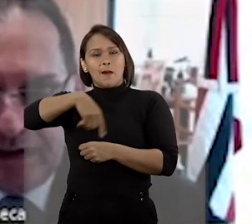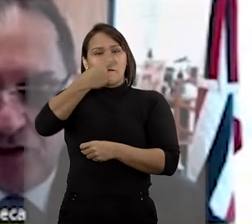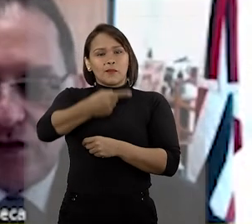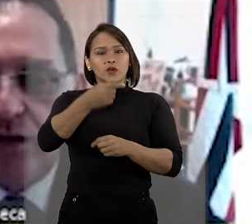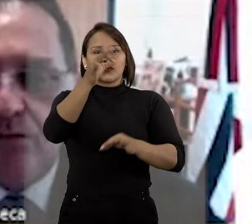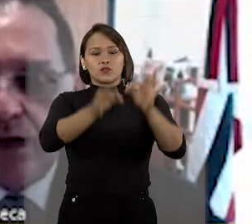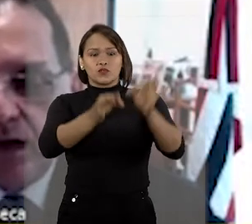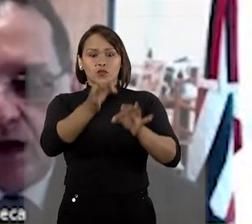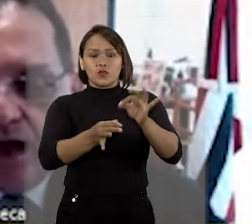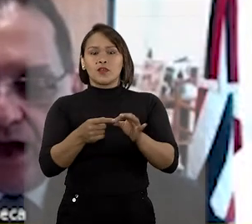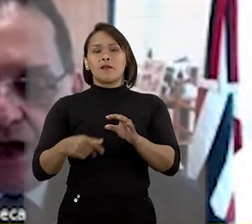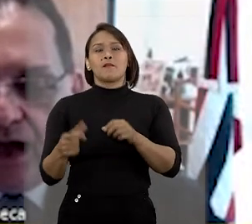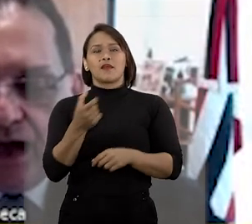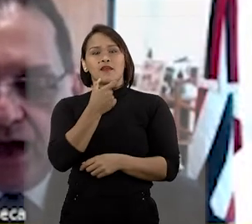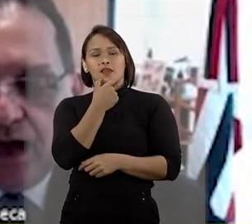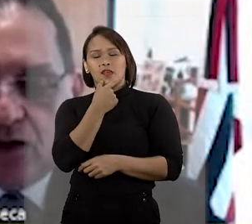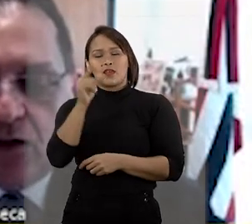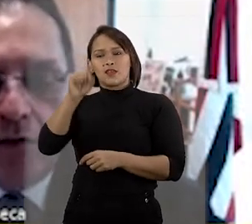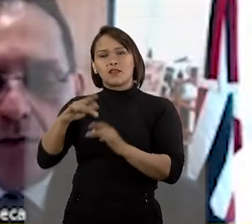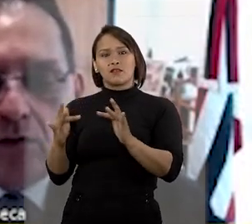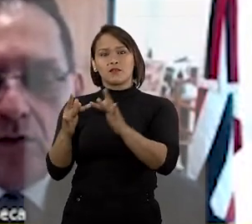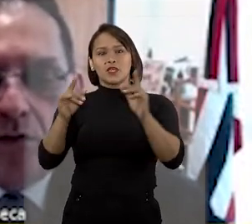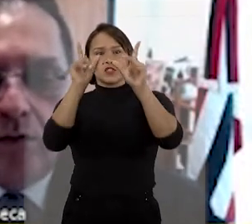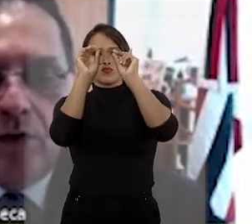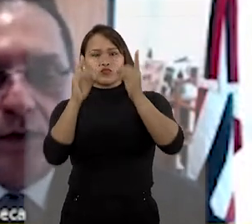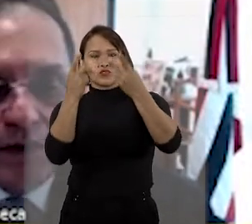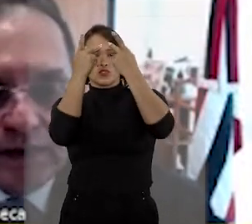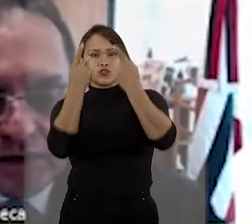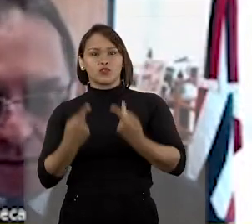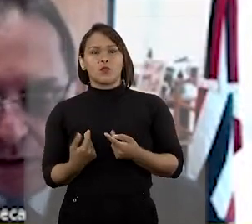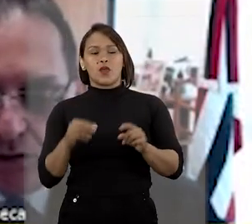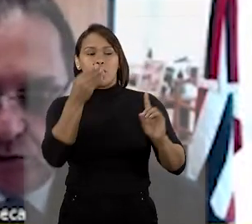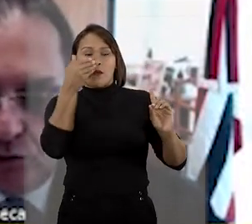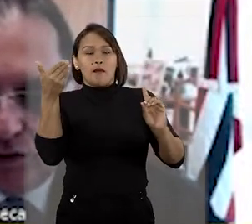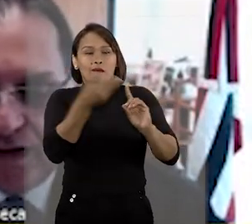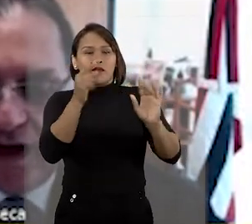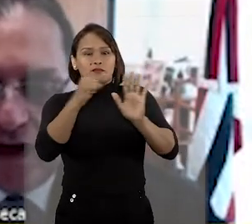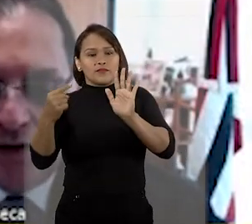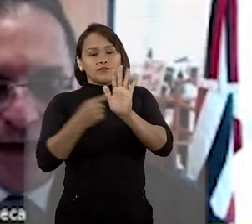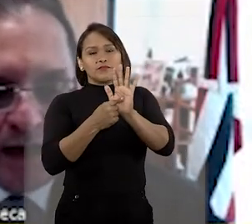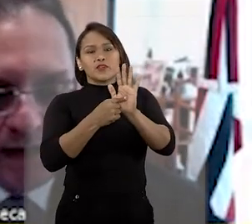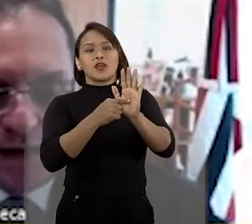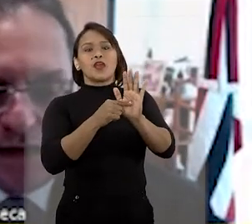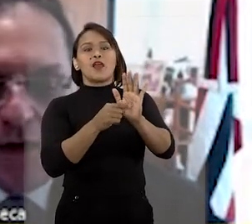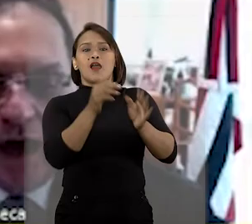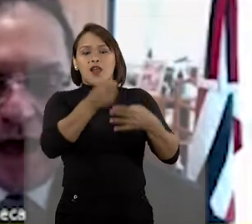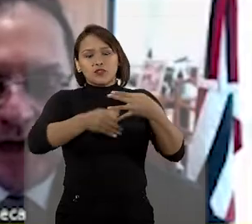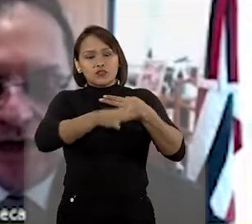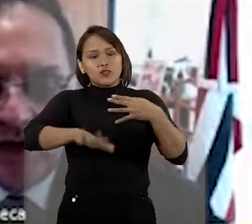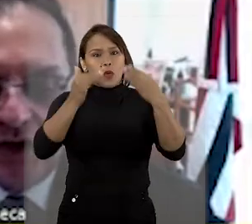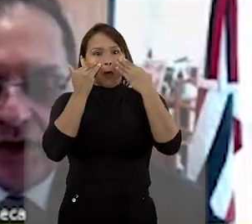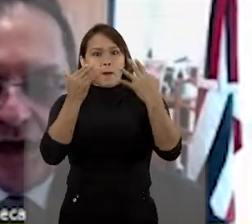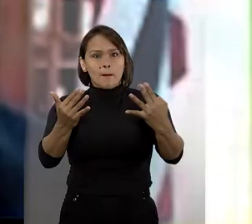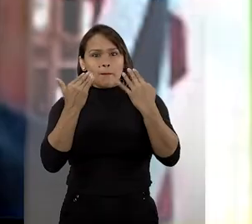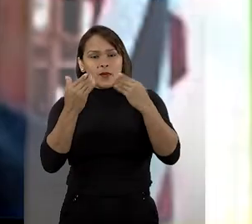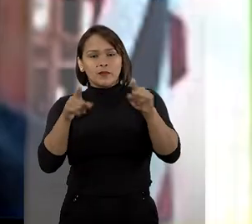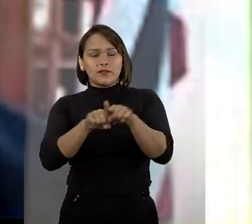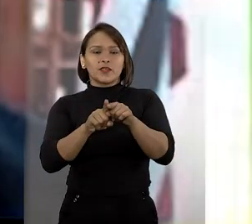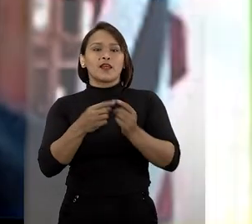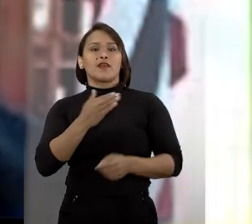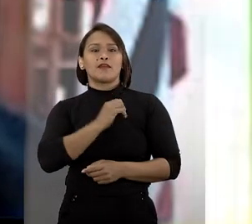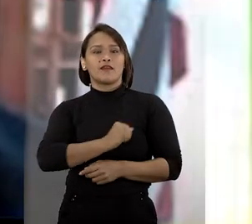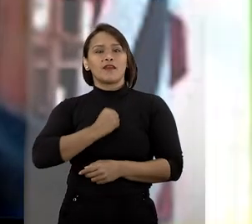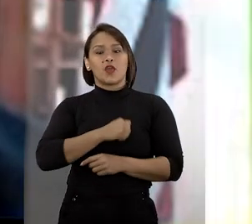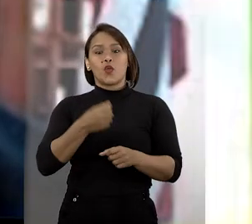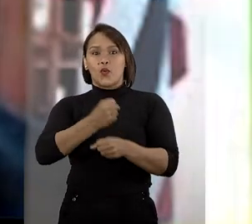após o julgamento da Corte Interamericana de Direitos Humanos, os réus foram denunciados e mandados a júri popular. Em